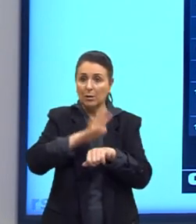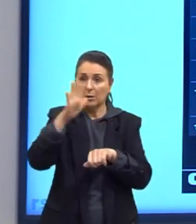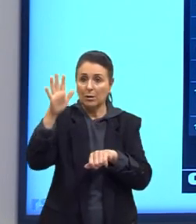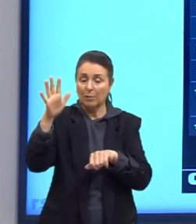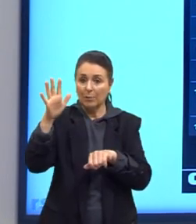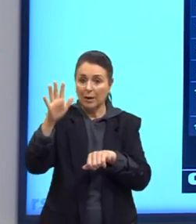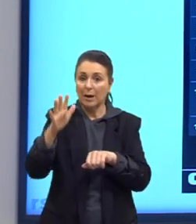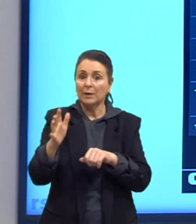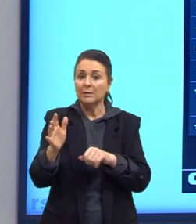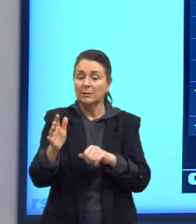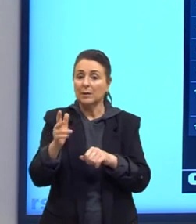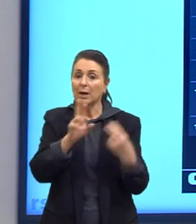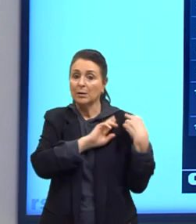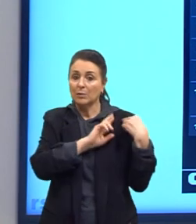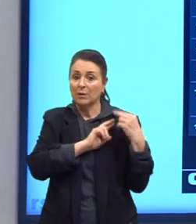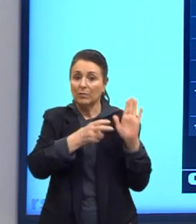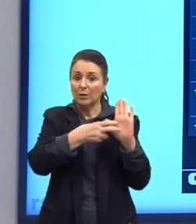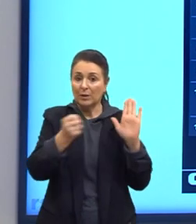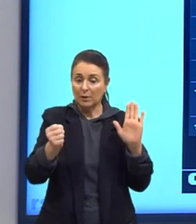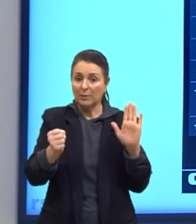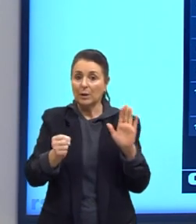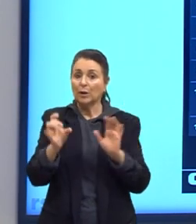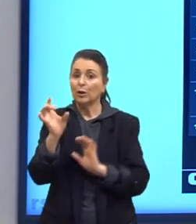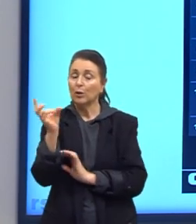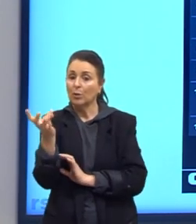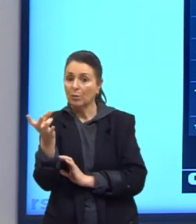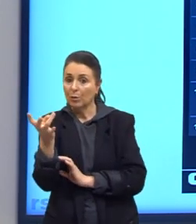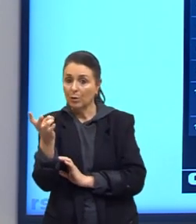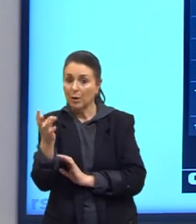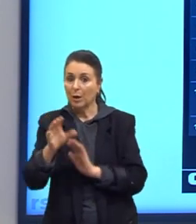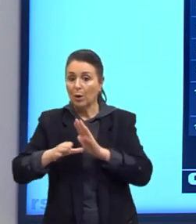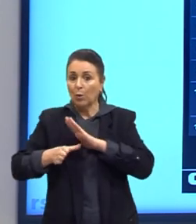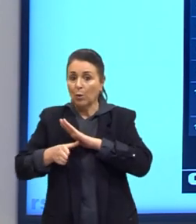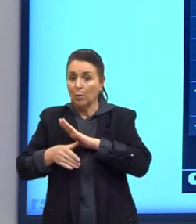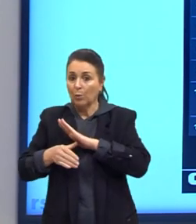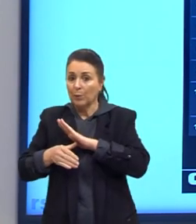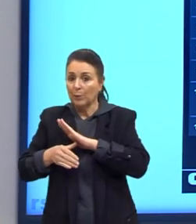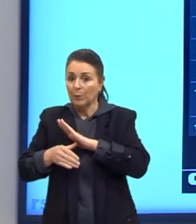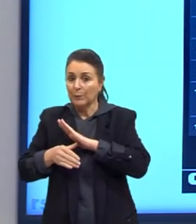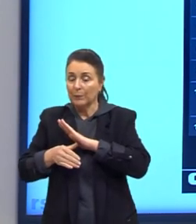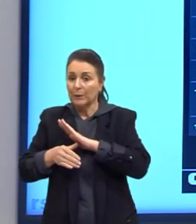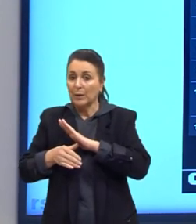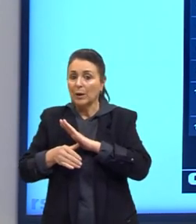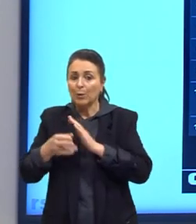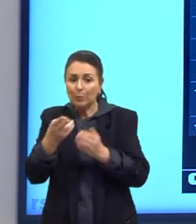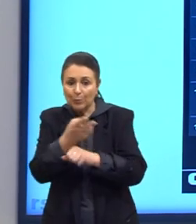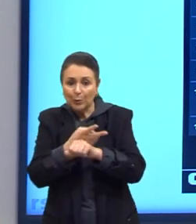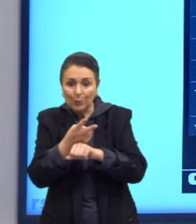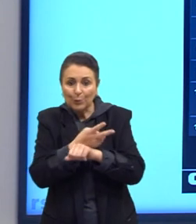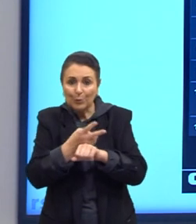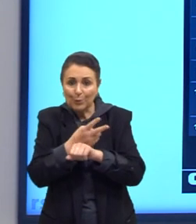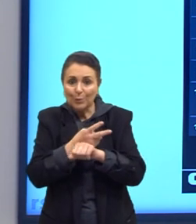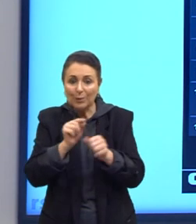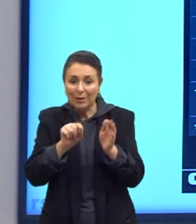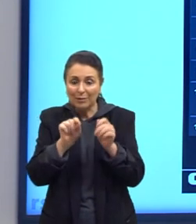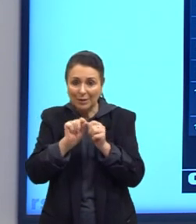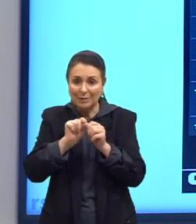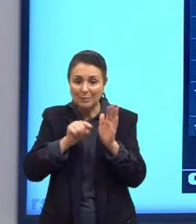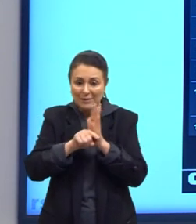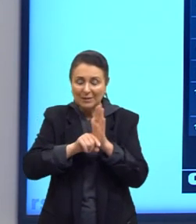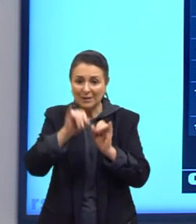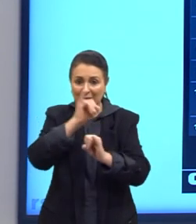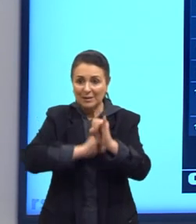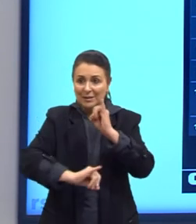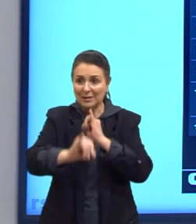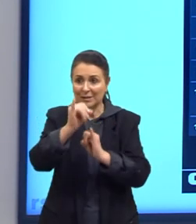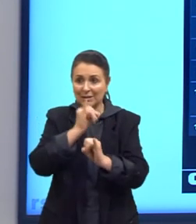crimes são as drogas, depois roubo, furto. Vejam só. Eu desafio que você procure mais mapas na internet, aprofunde mais essa pesquisa. E